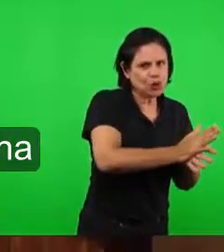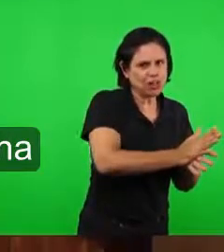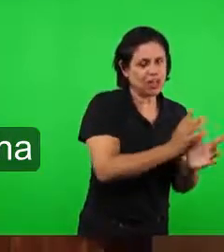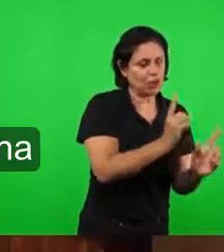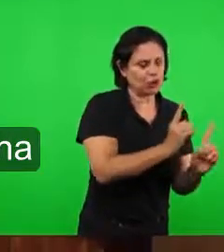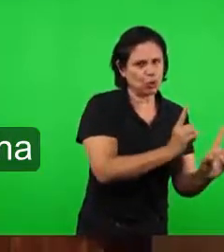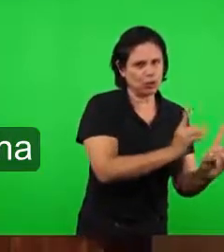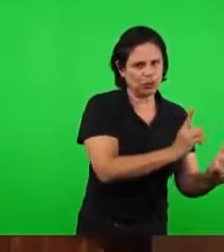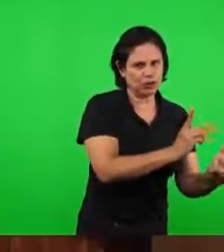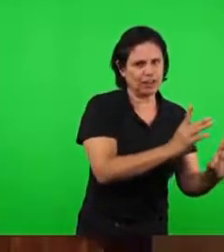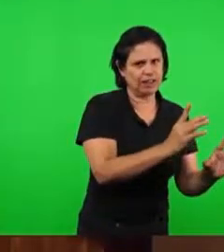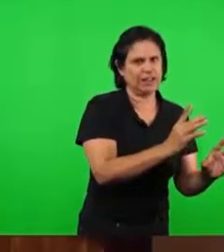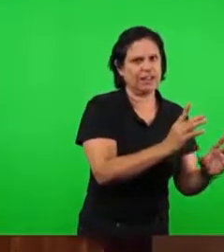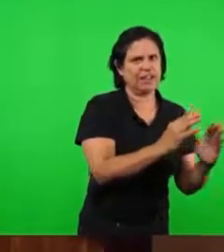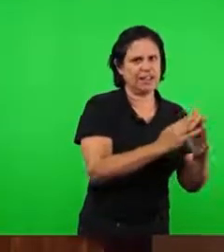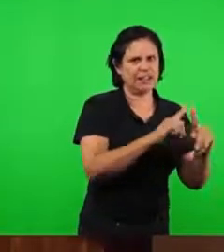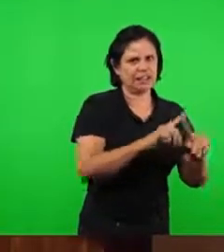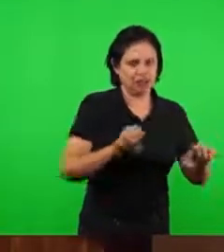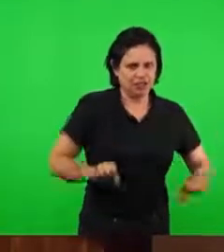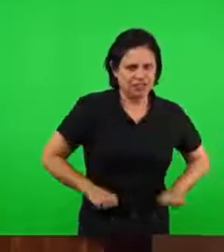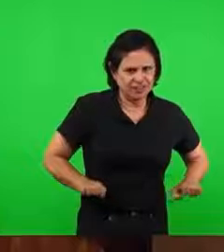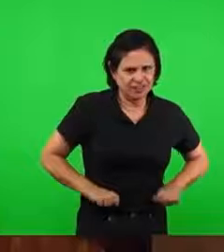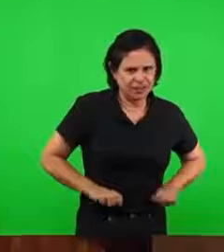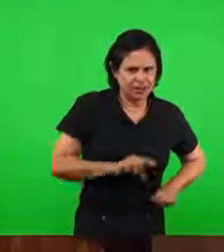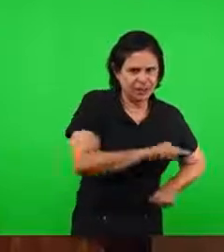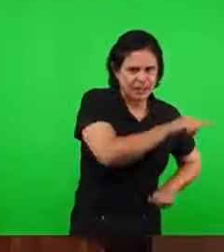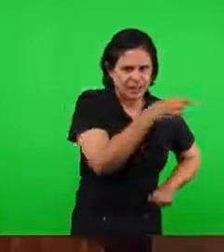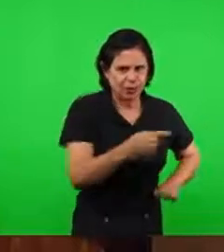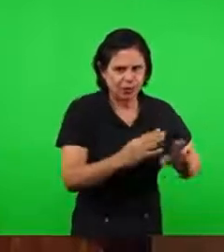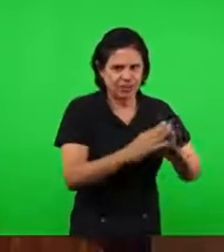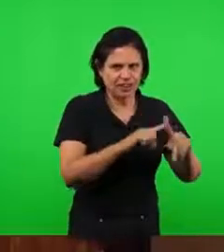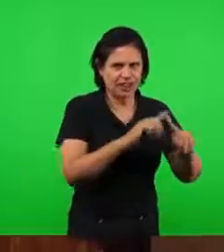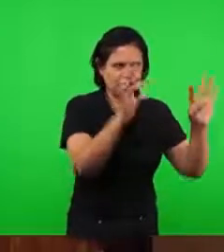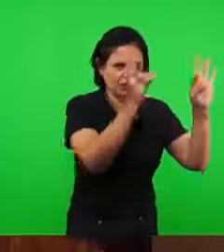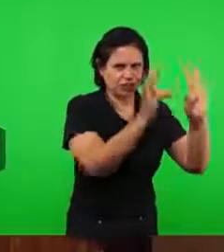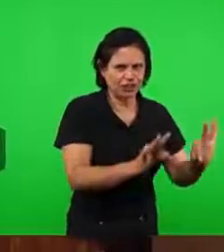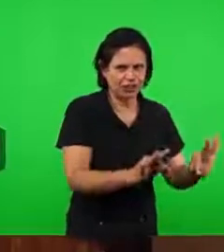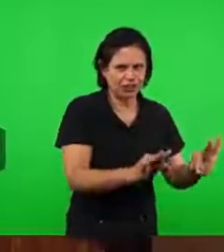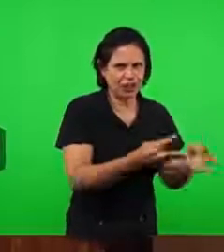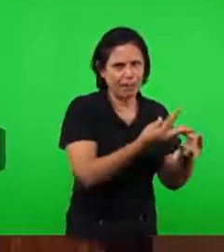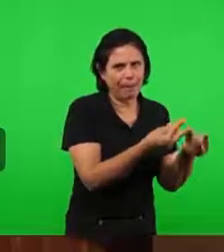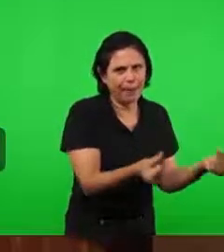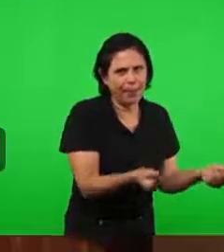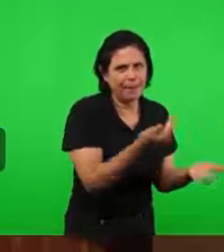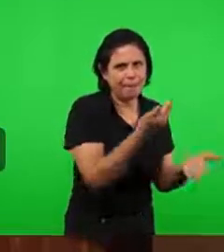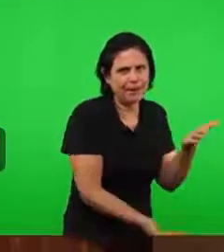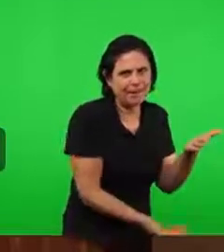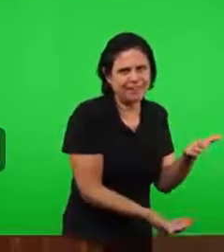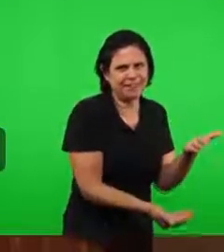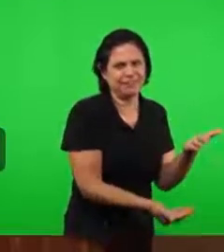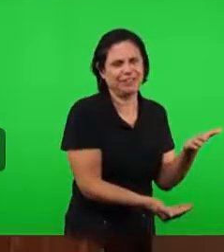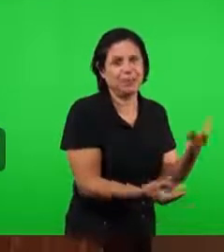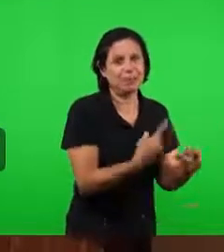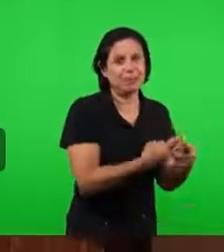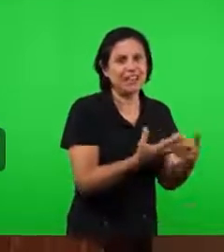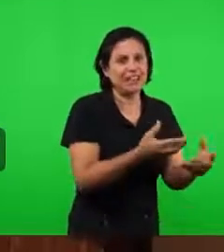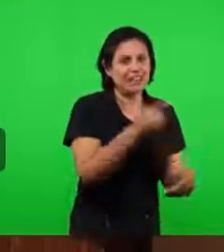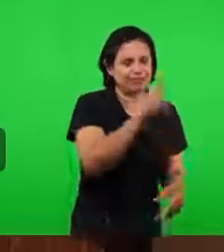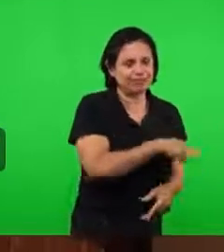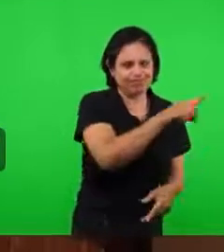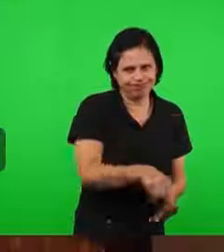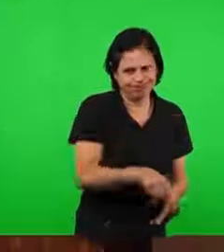igreja de Esmirna. Vejam, meus irmãos, o que nós estamos fazendo é simplesmente uma pequena análise